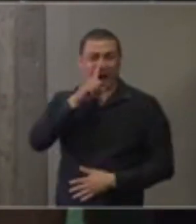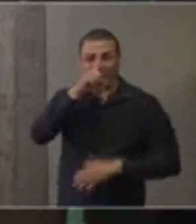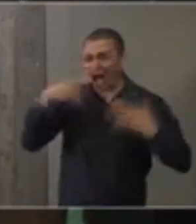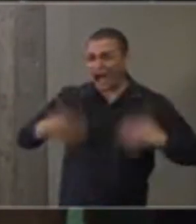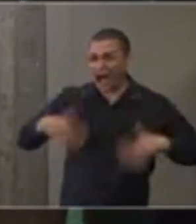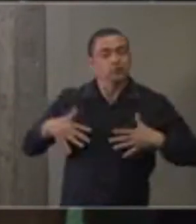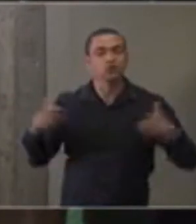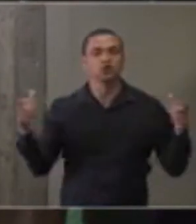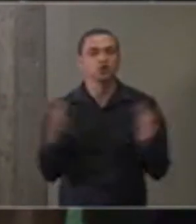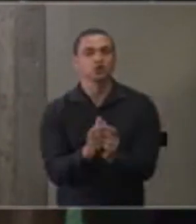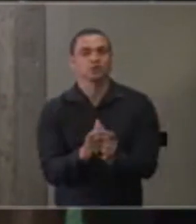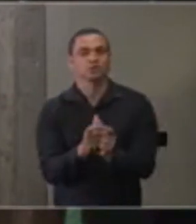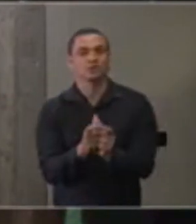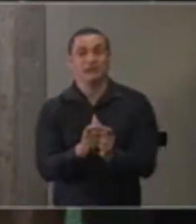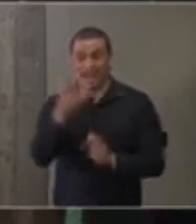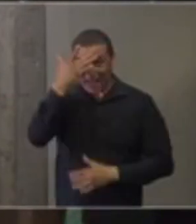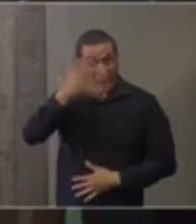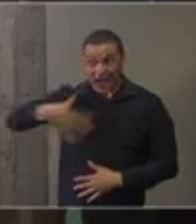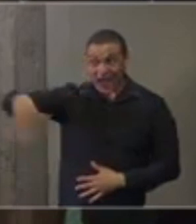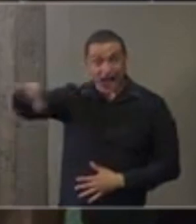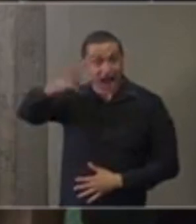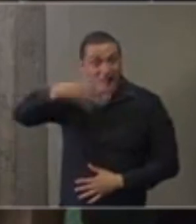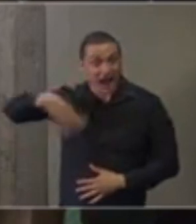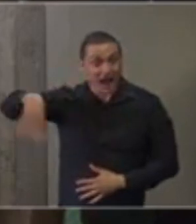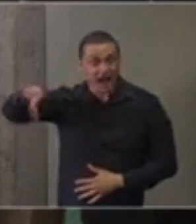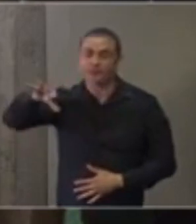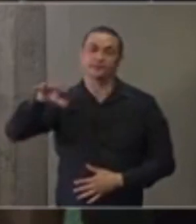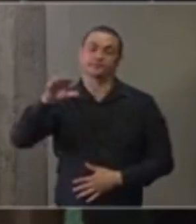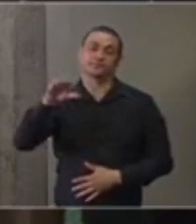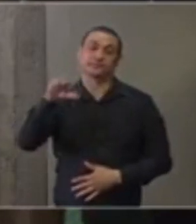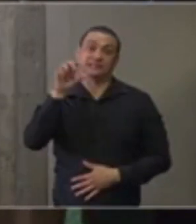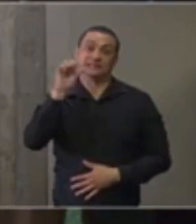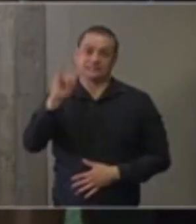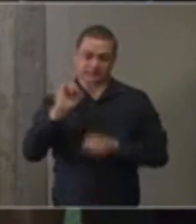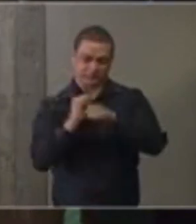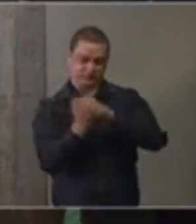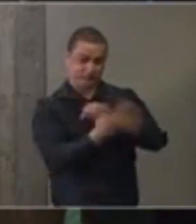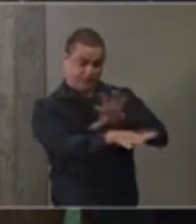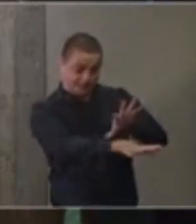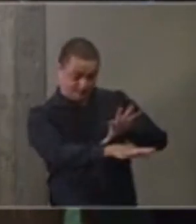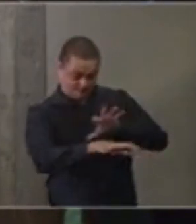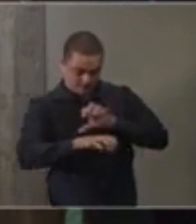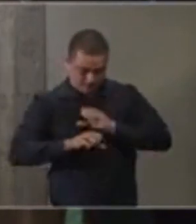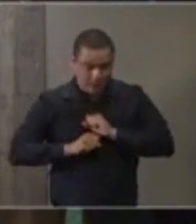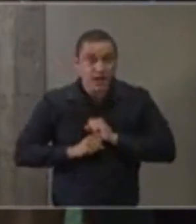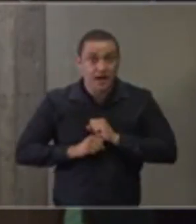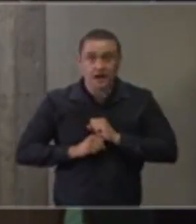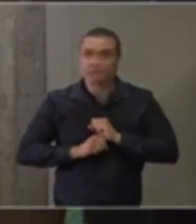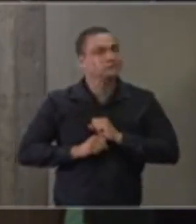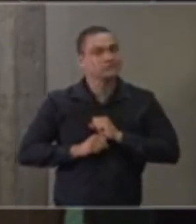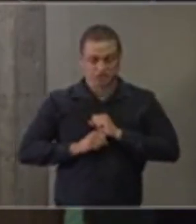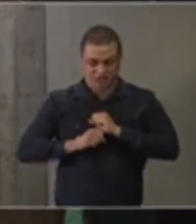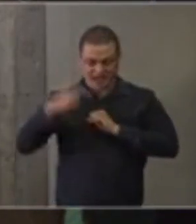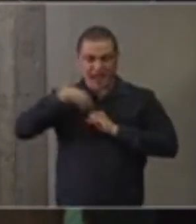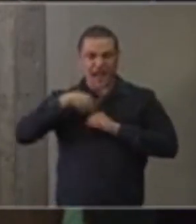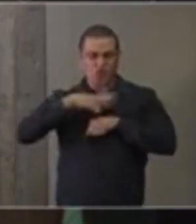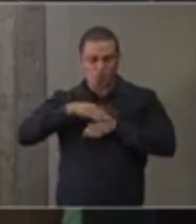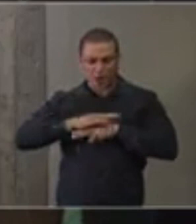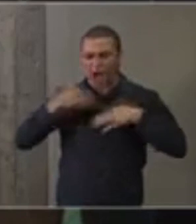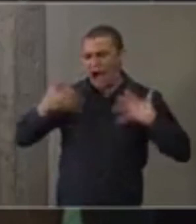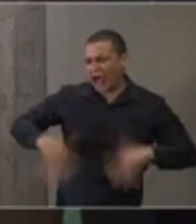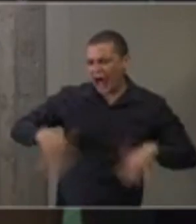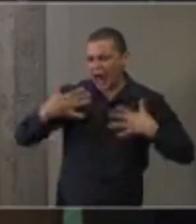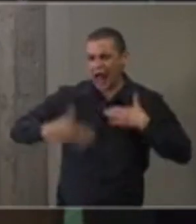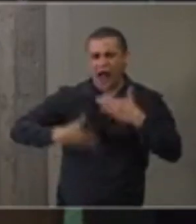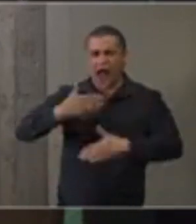Vem para impedir que as pessoas, uma vez infectadas pelo coronavírus, desenvolvam a forma mais